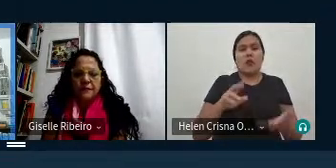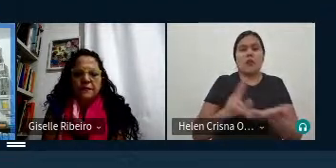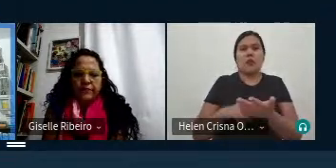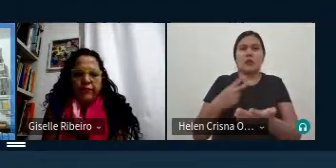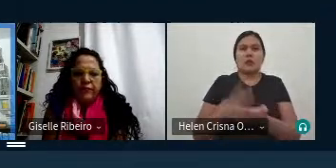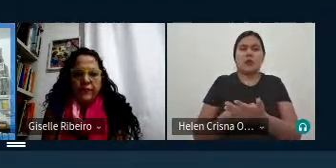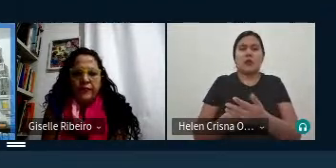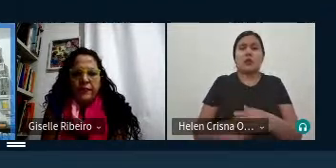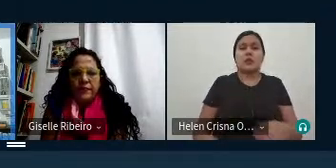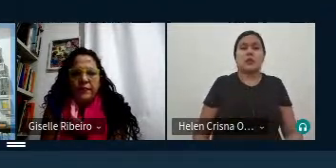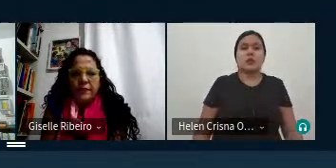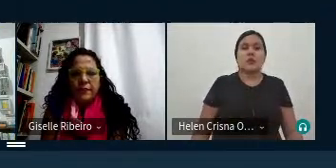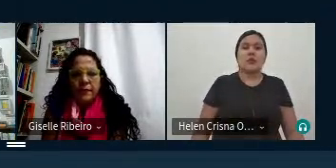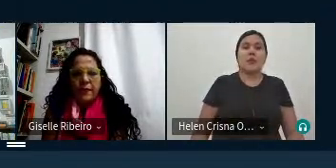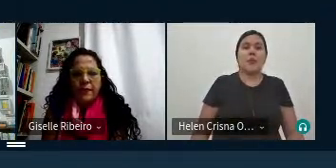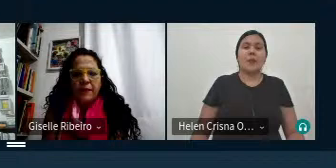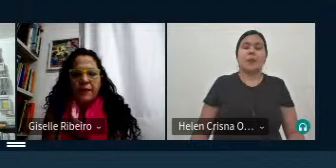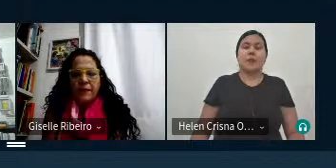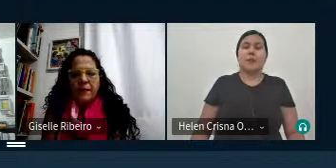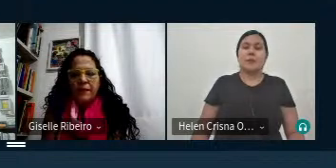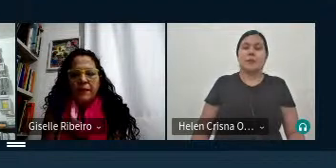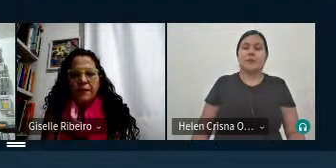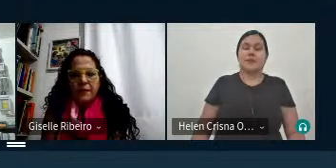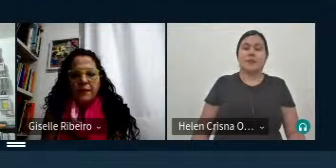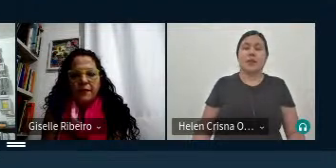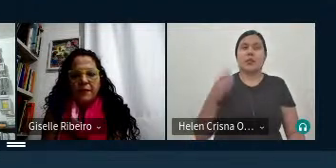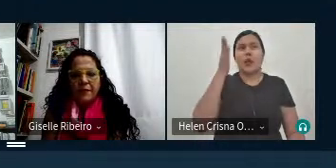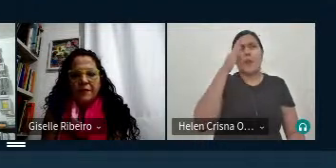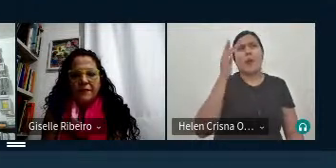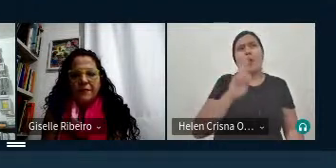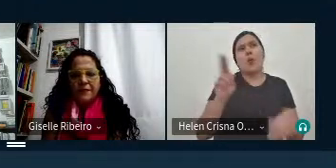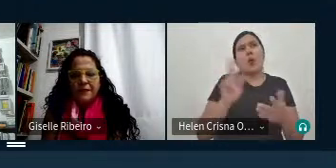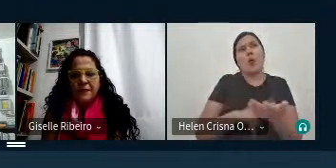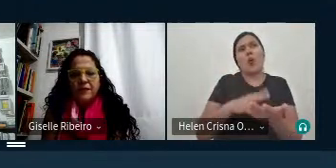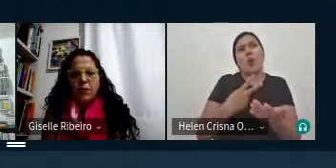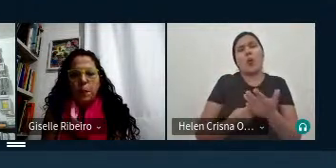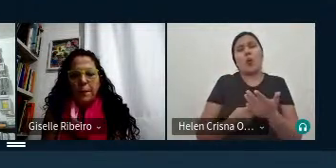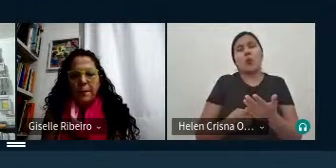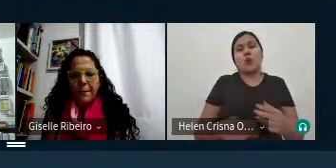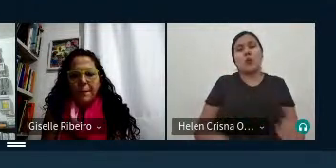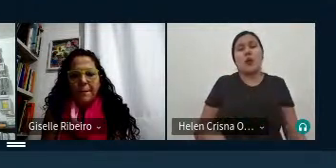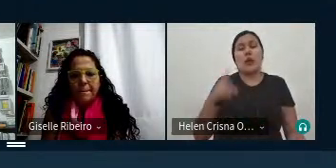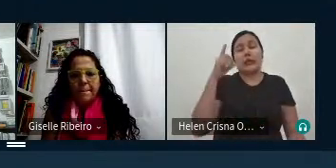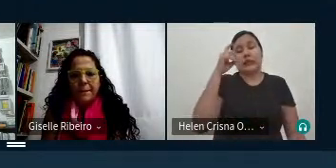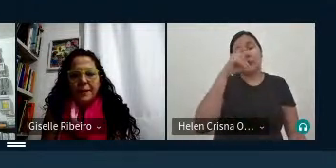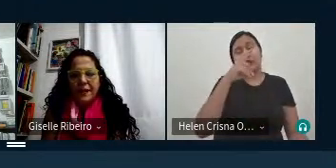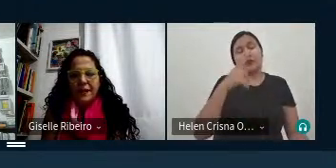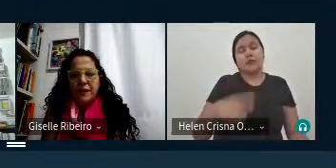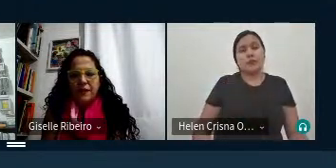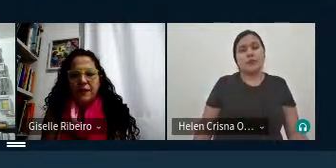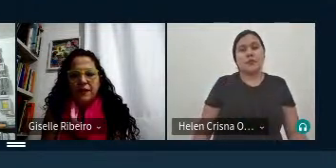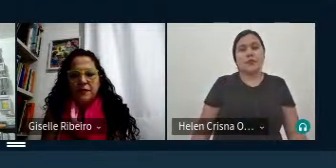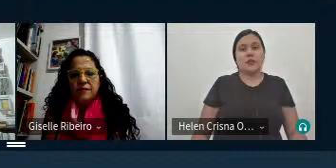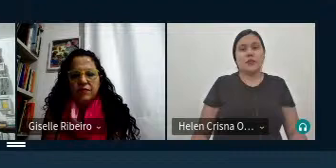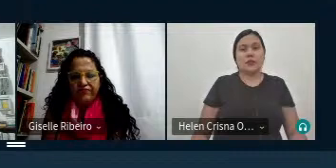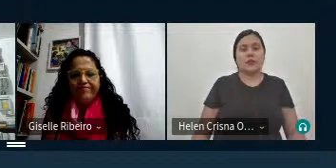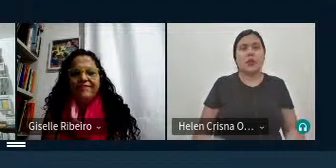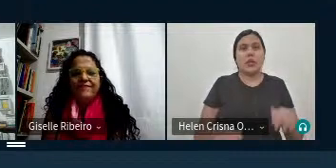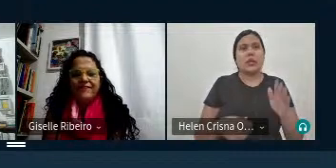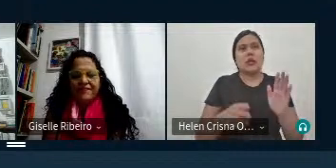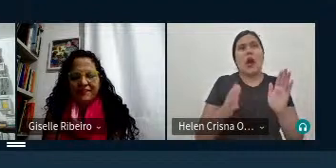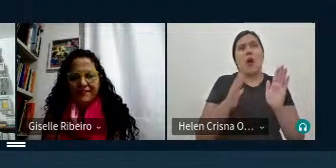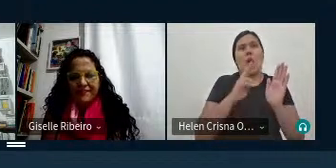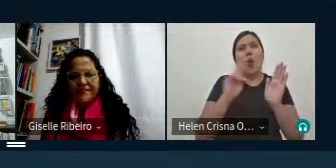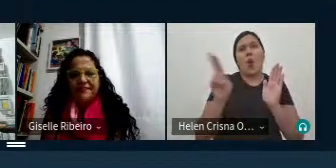pra saber quem é essa informação quem é o tradutor e raramente ele está na primeira página